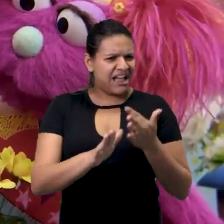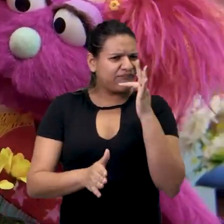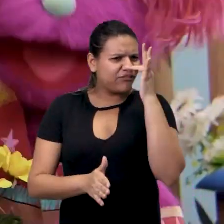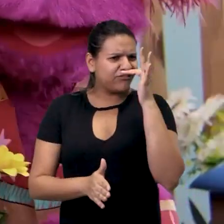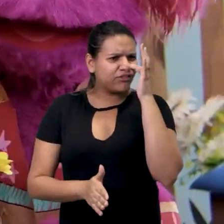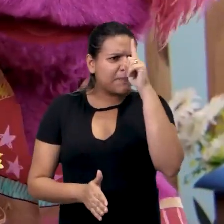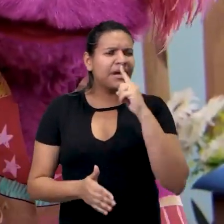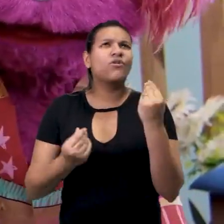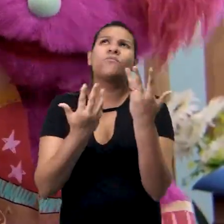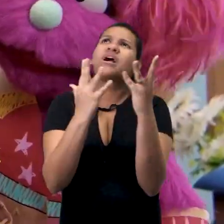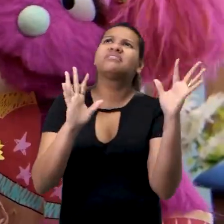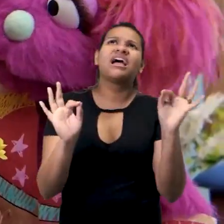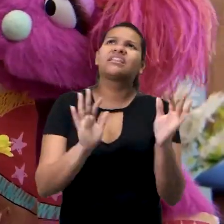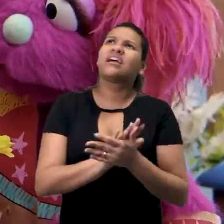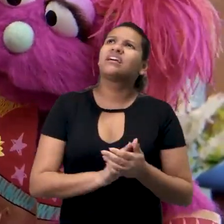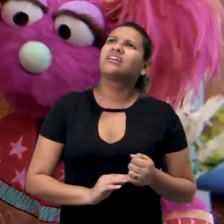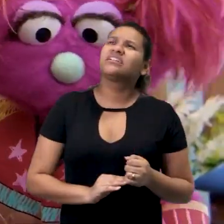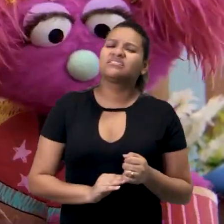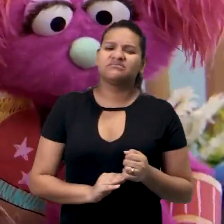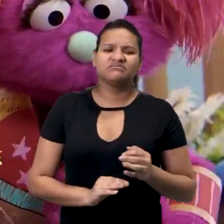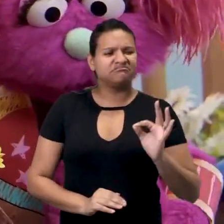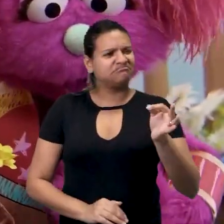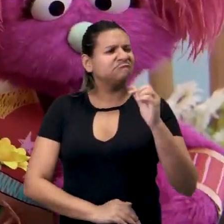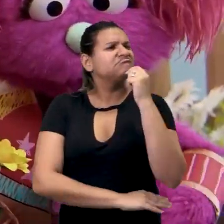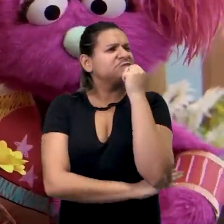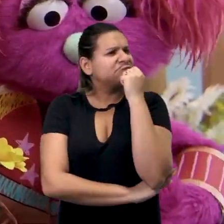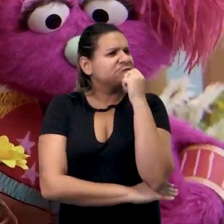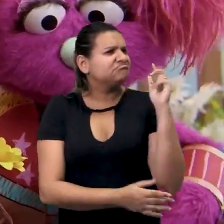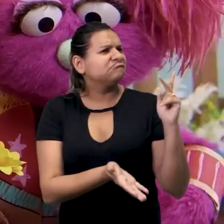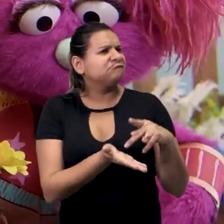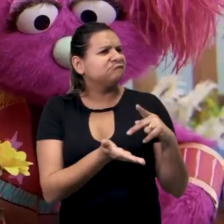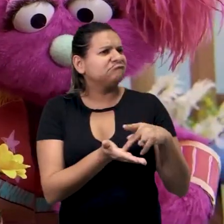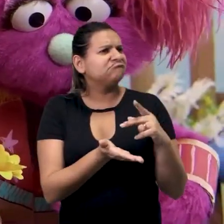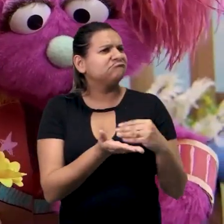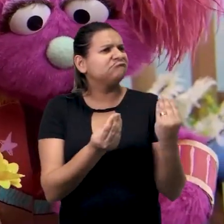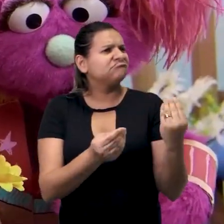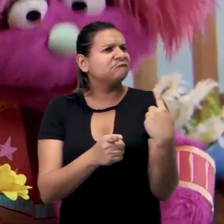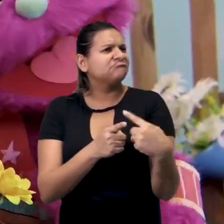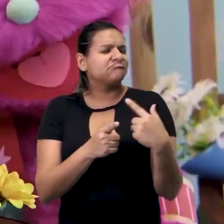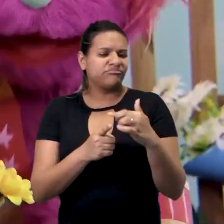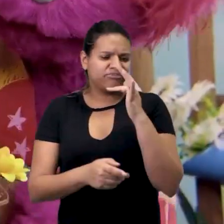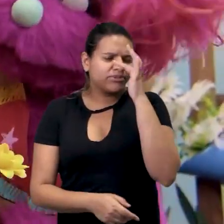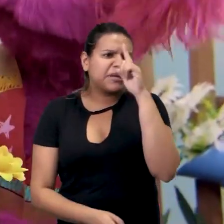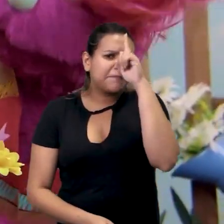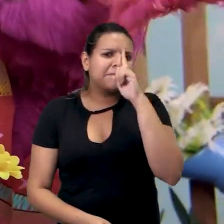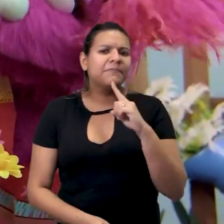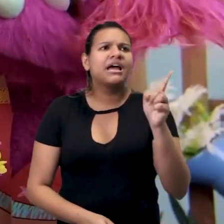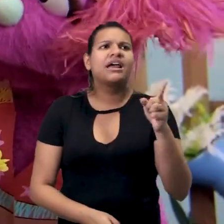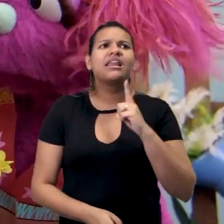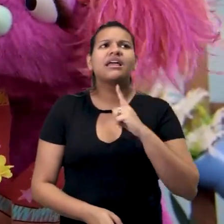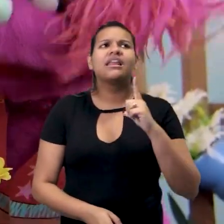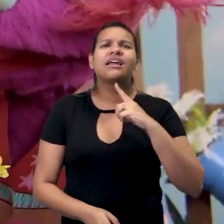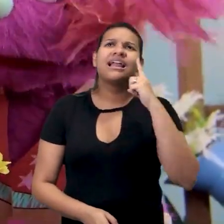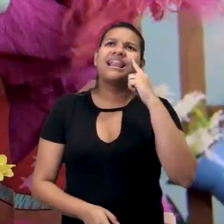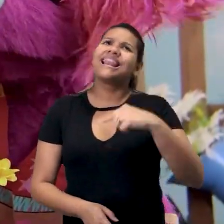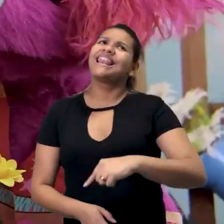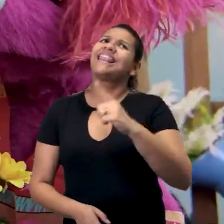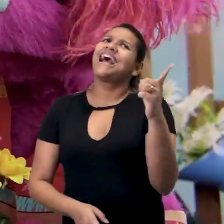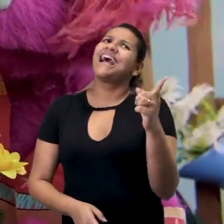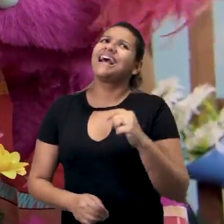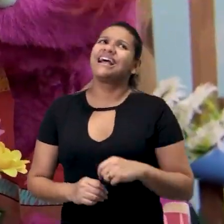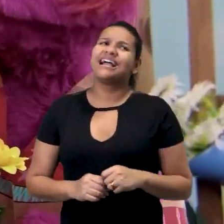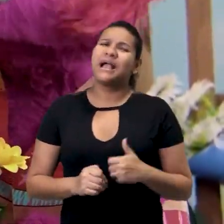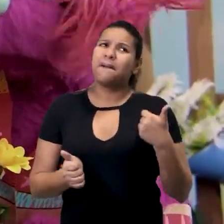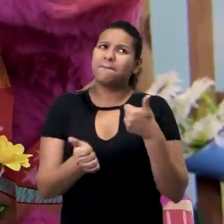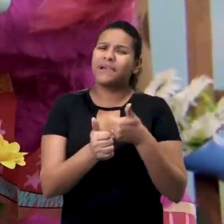amarela! Hã? É! É verdade! Essas flores amarelas ficam lá do outro lado! Perto de onde